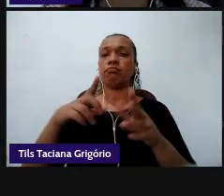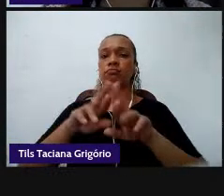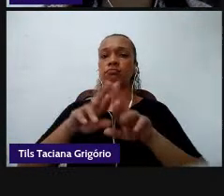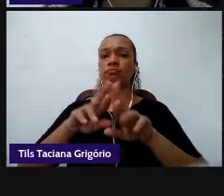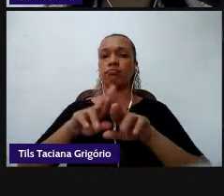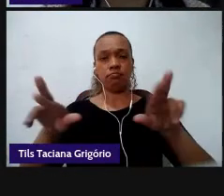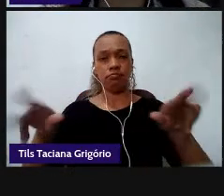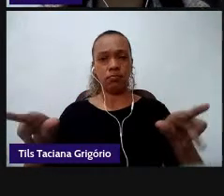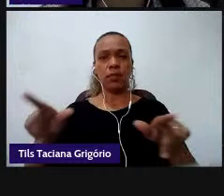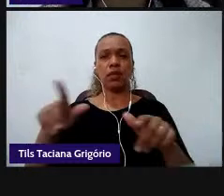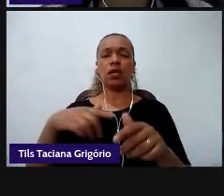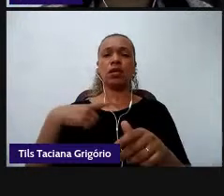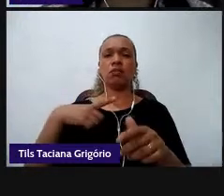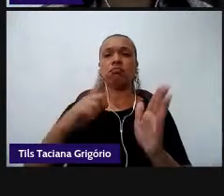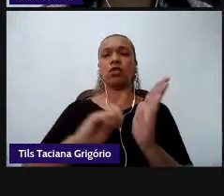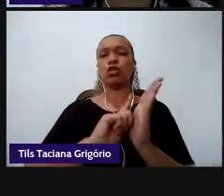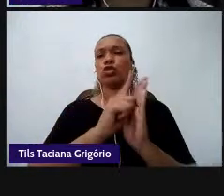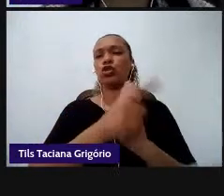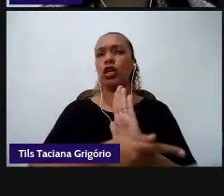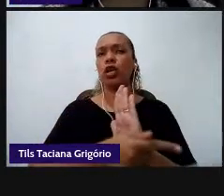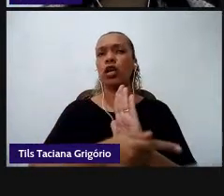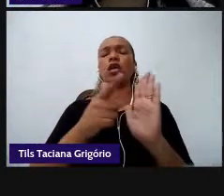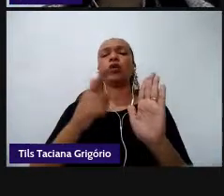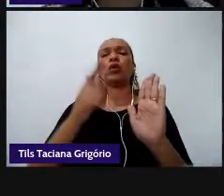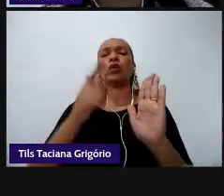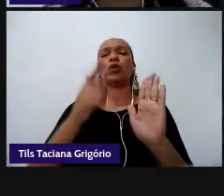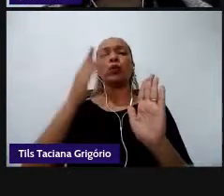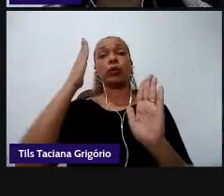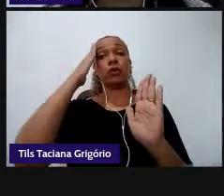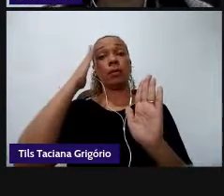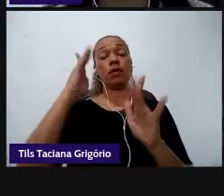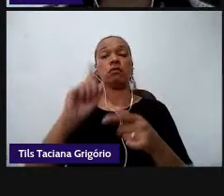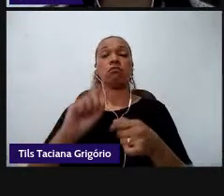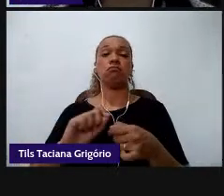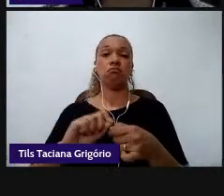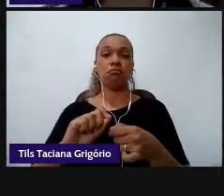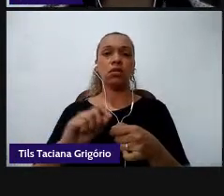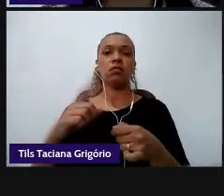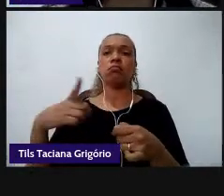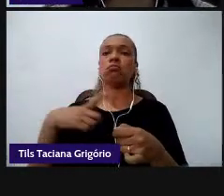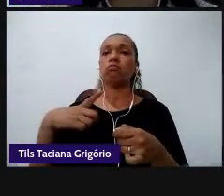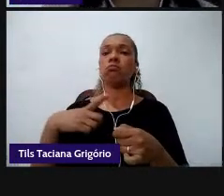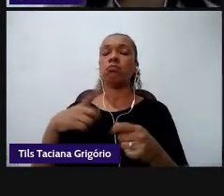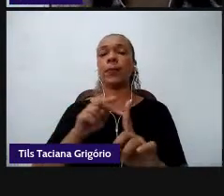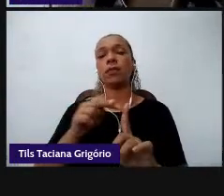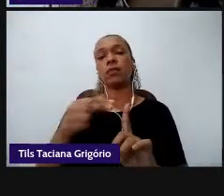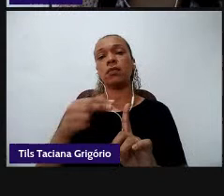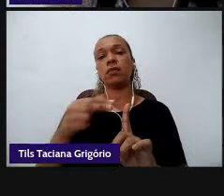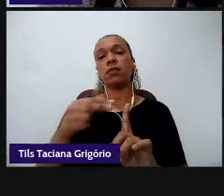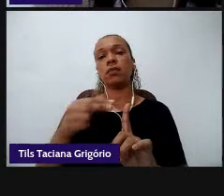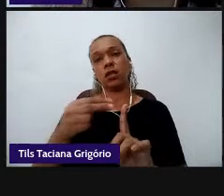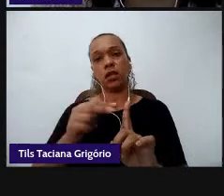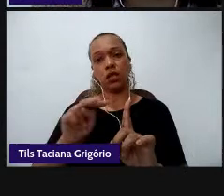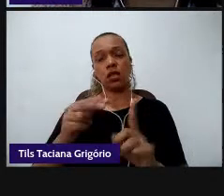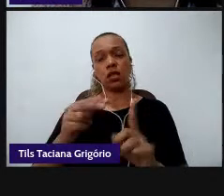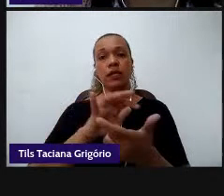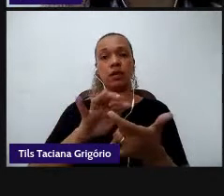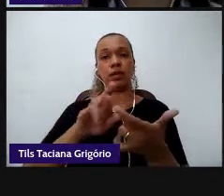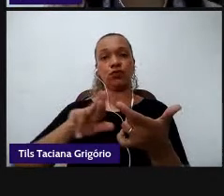gêneros e indicações do saber fazer eles remetem a uma perspectiva dos multiletramentos